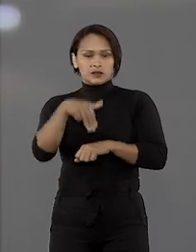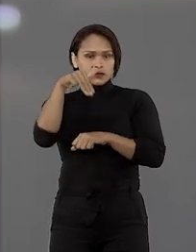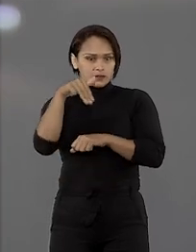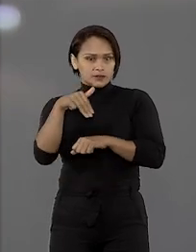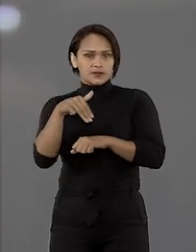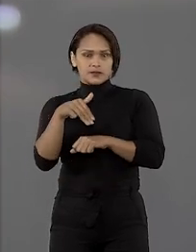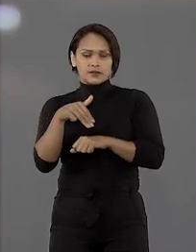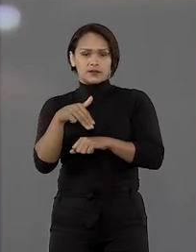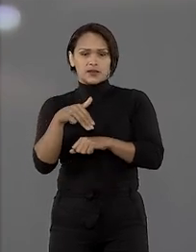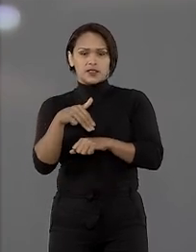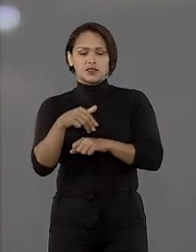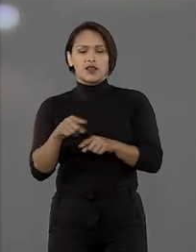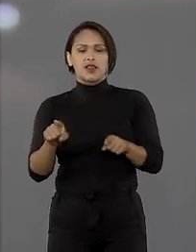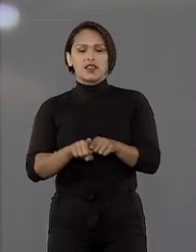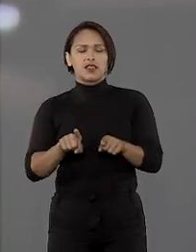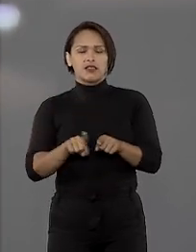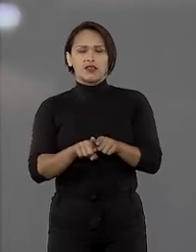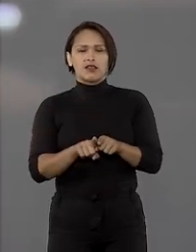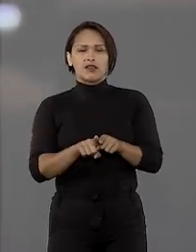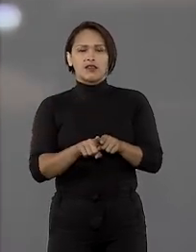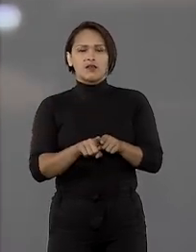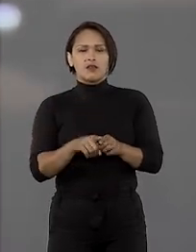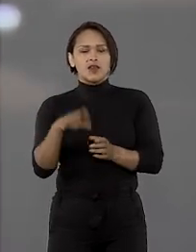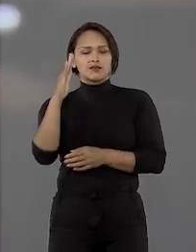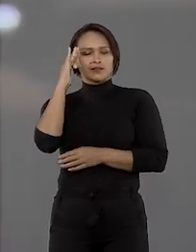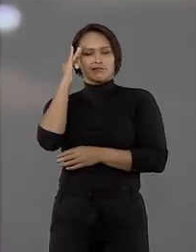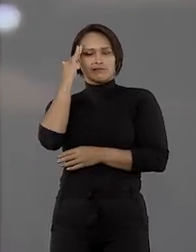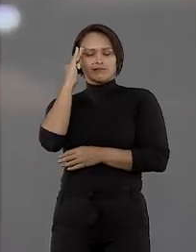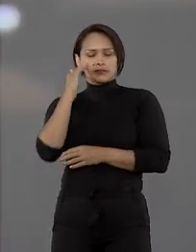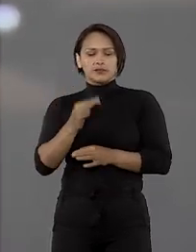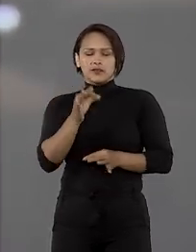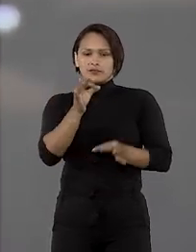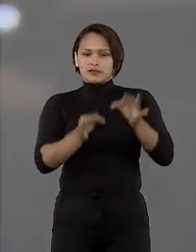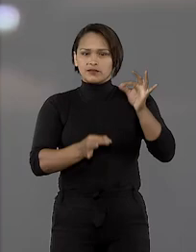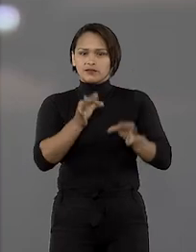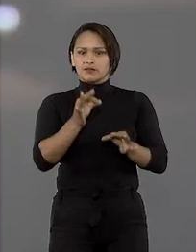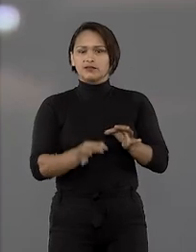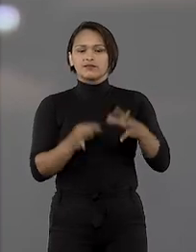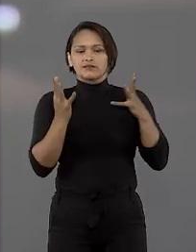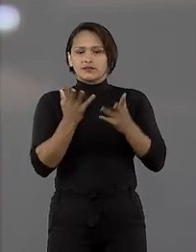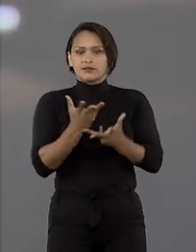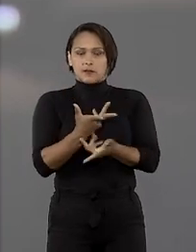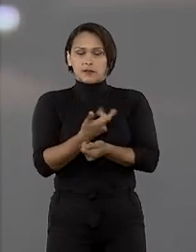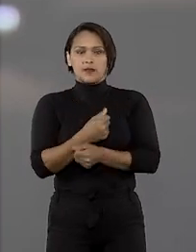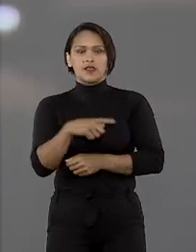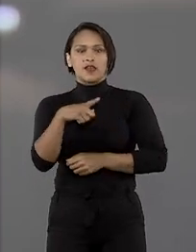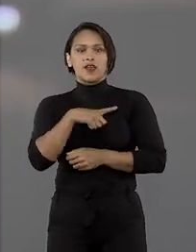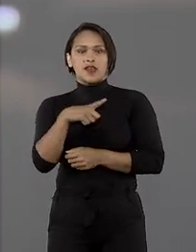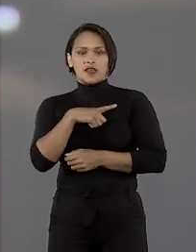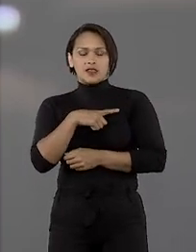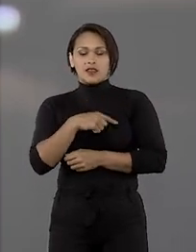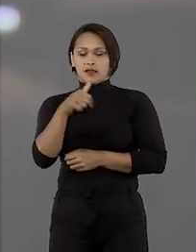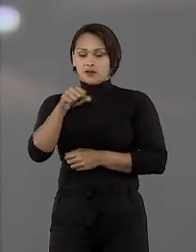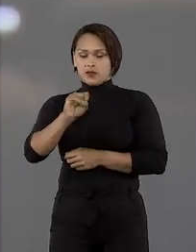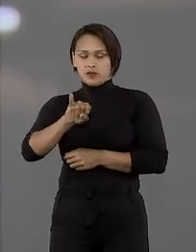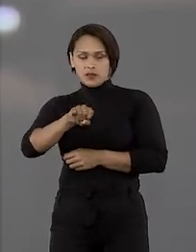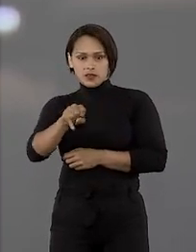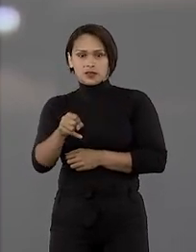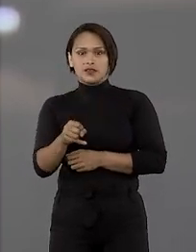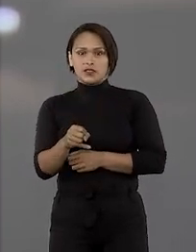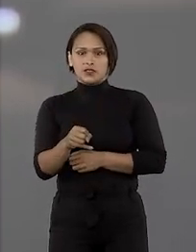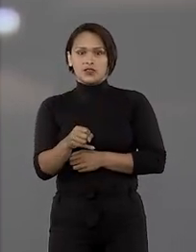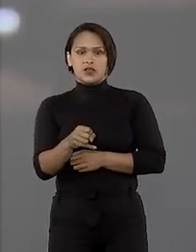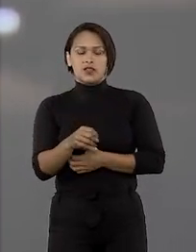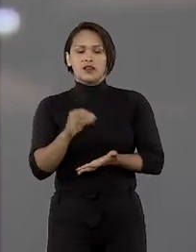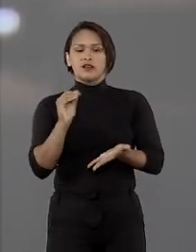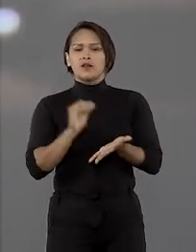magistrado e de notável saber jurídico. Teremos no STJ